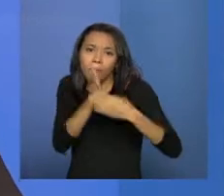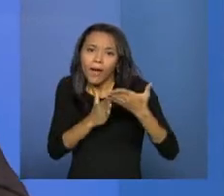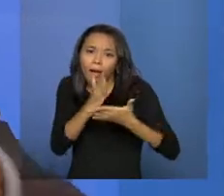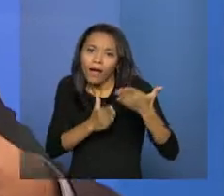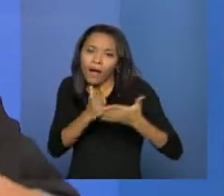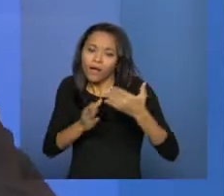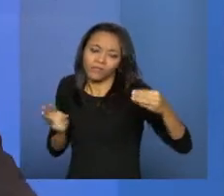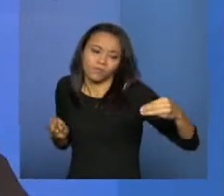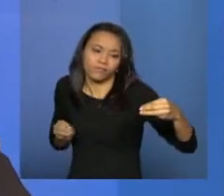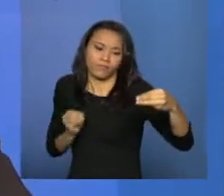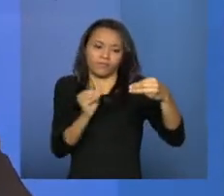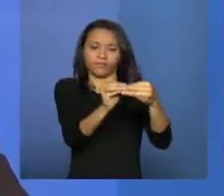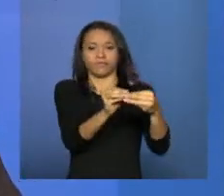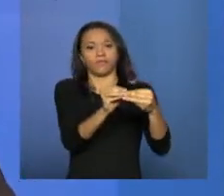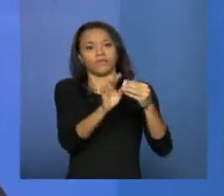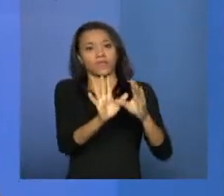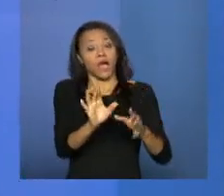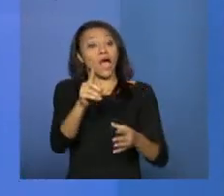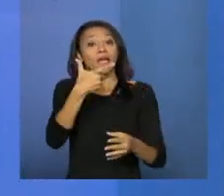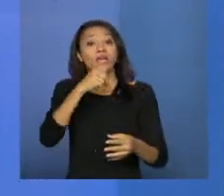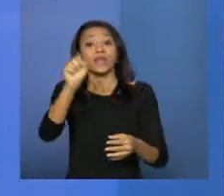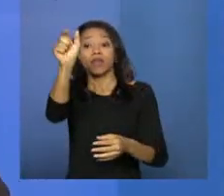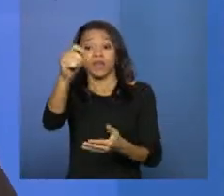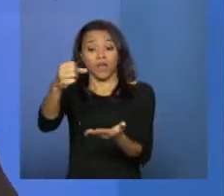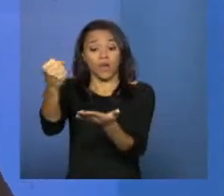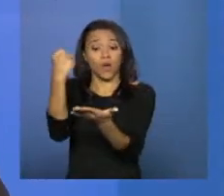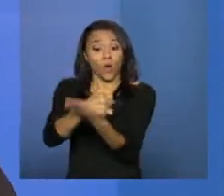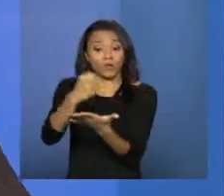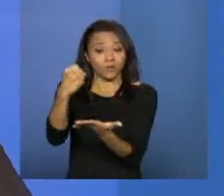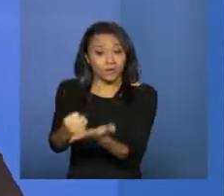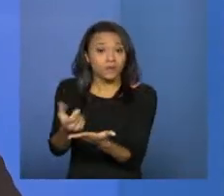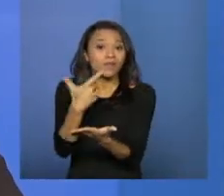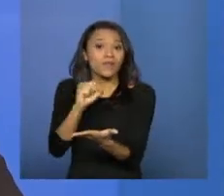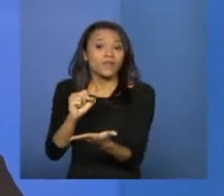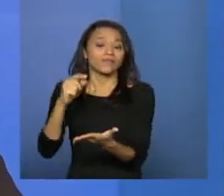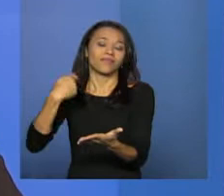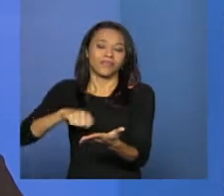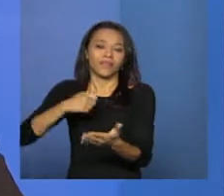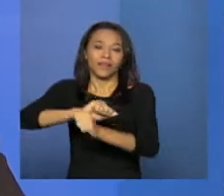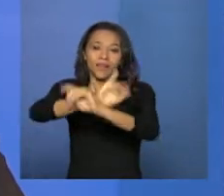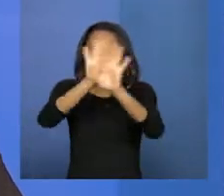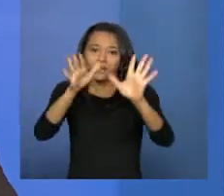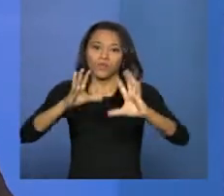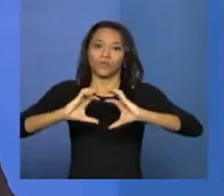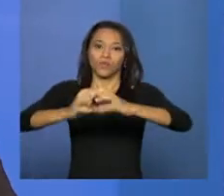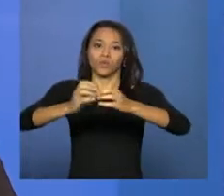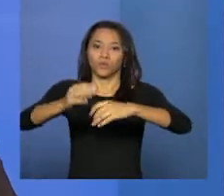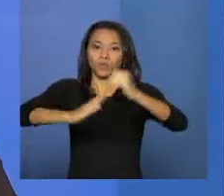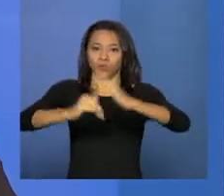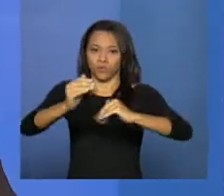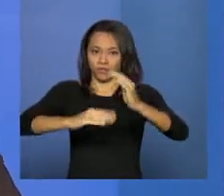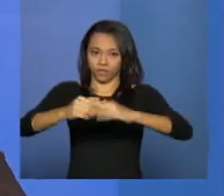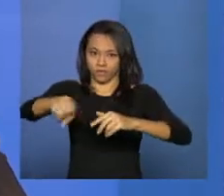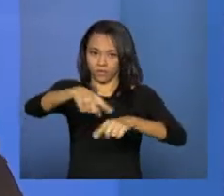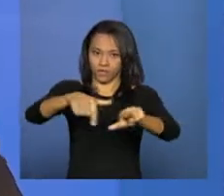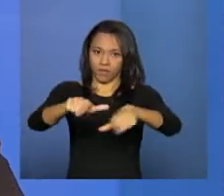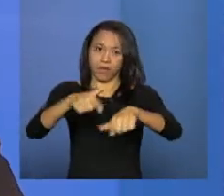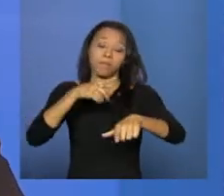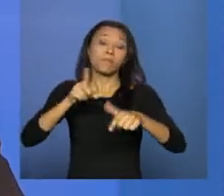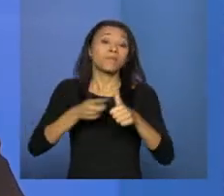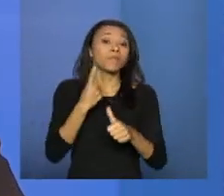fazer essa contratação, primeiro, tem a clareza do que eu disse, das equipes de referência. Primeiro, o gestor tem que ter um